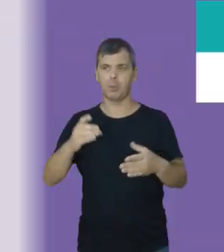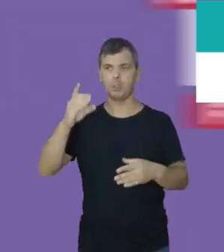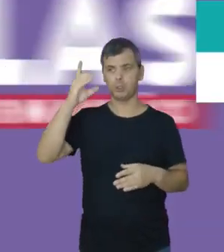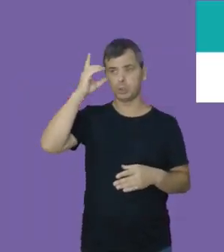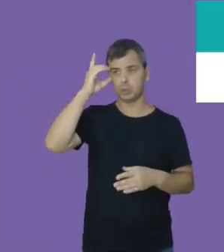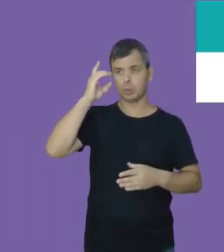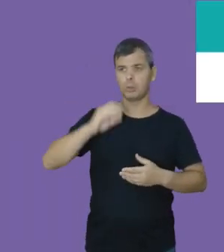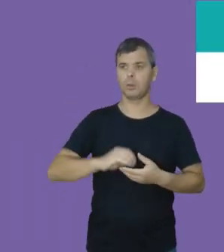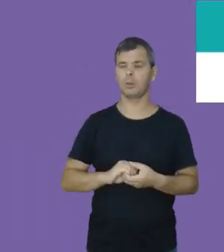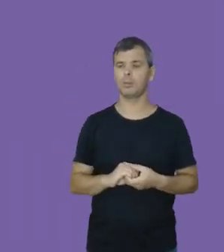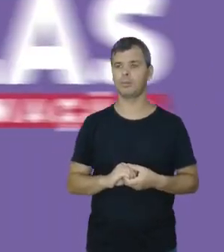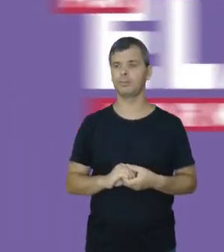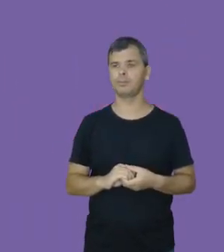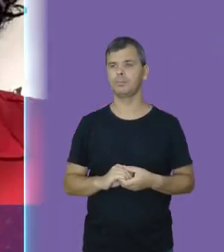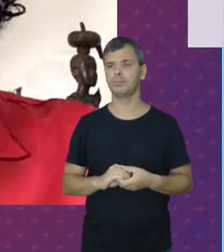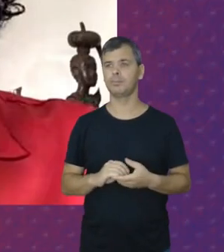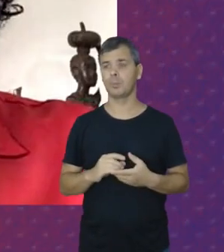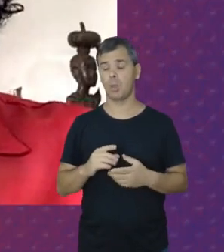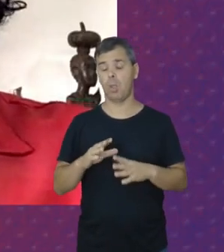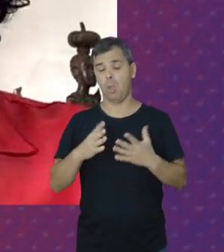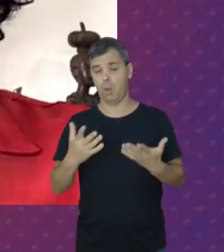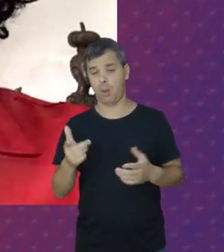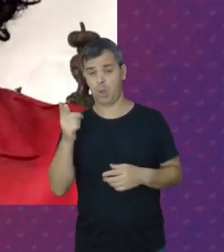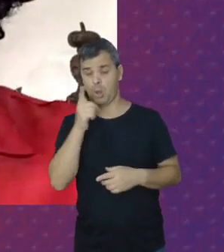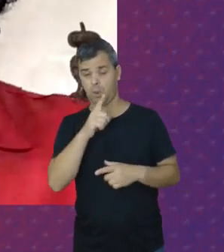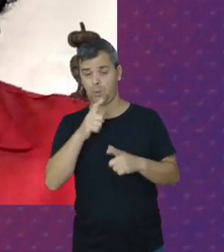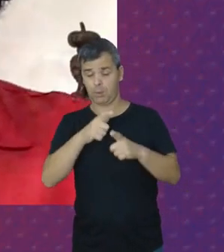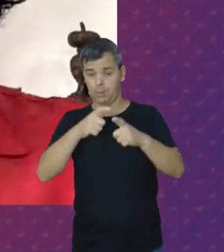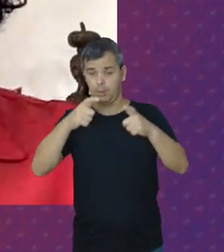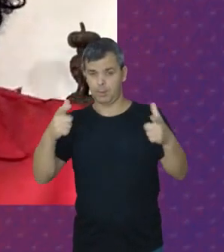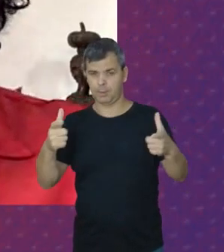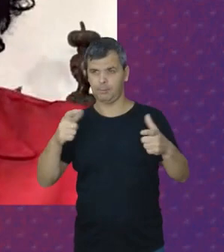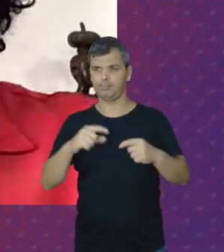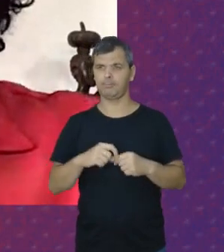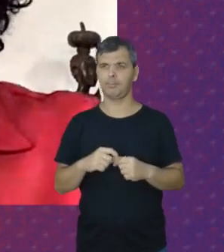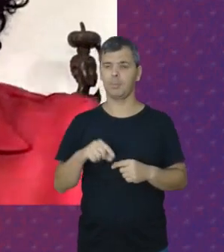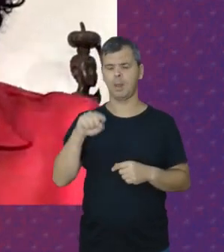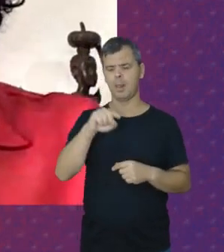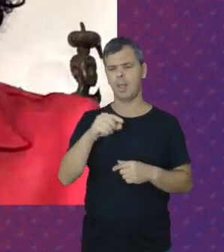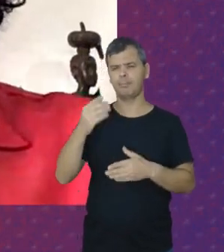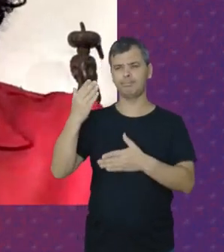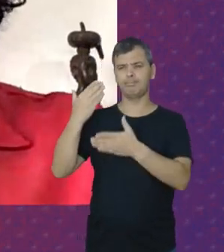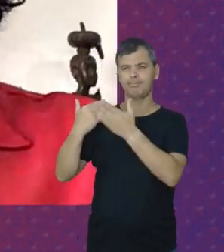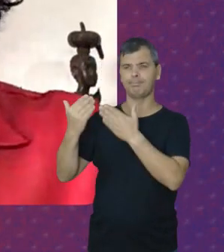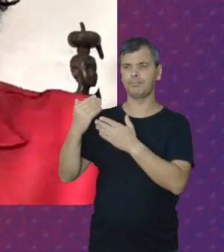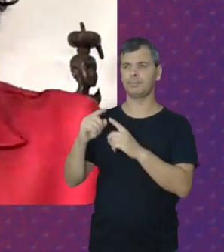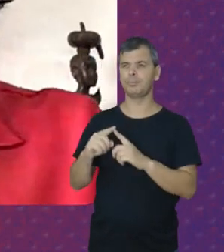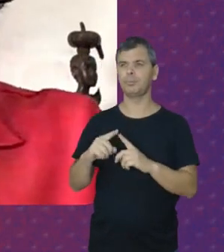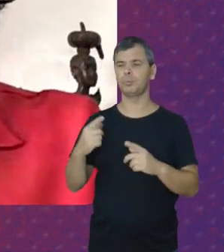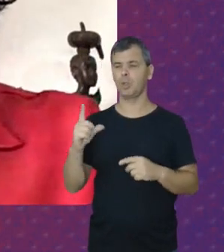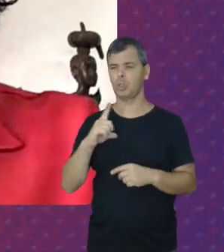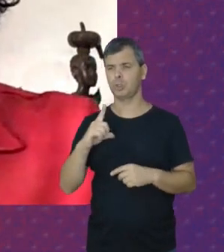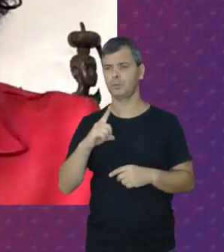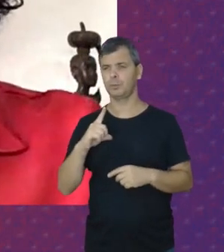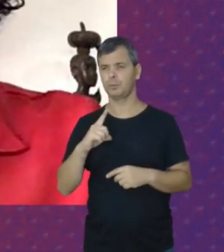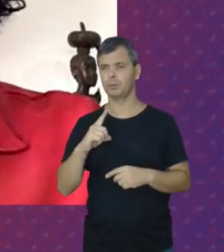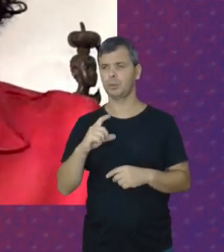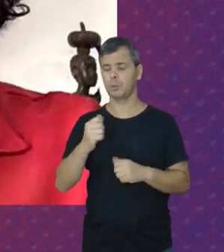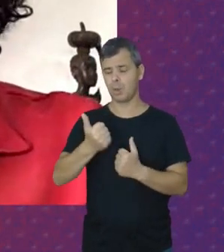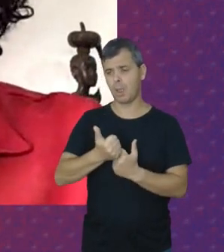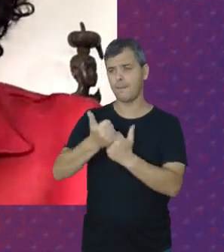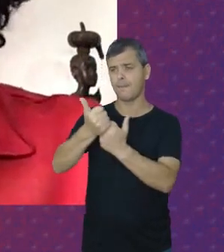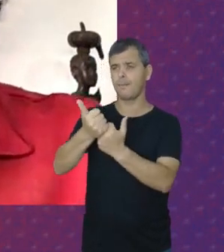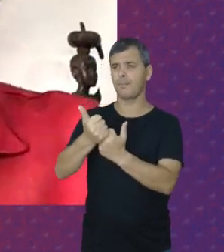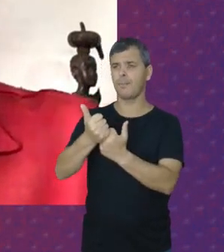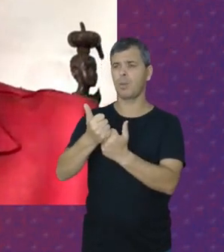Olha As conquistas Foram grandes Naquele momento Nós tivemos Esse apoio